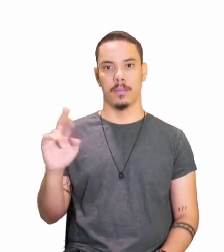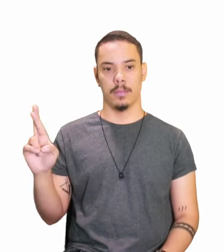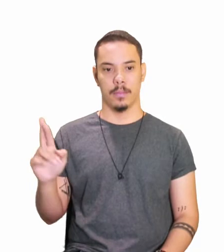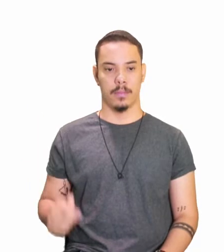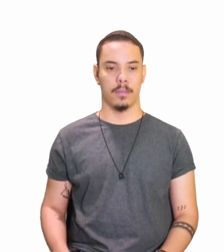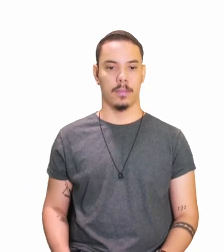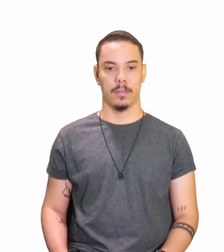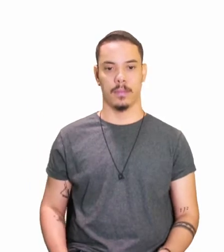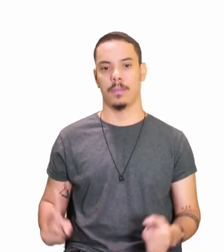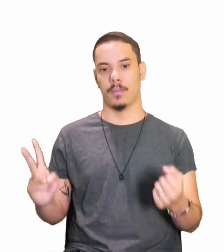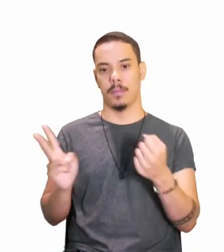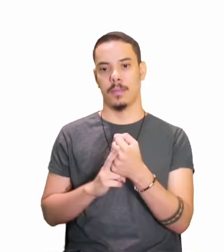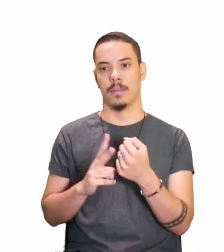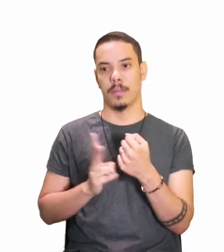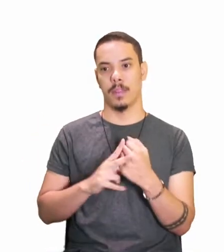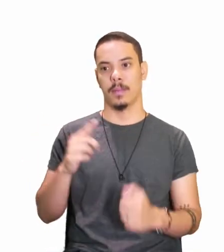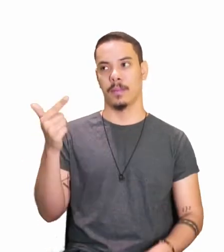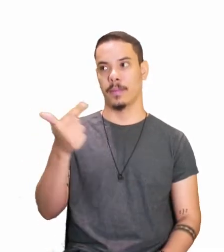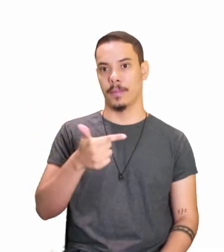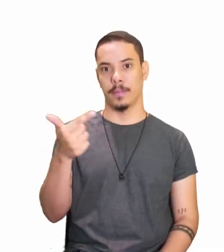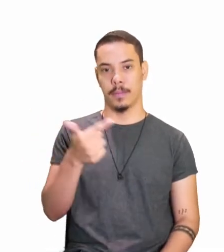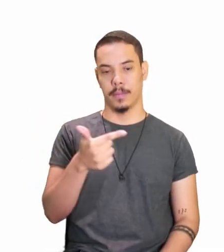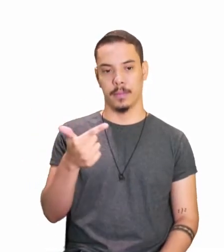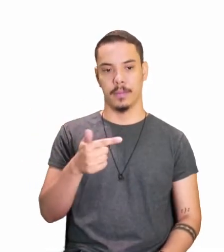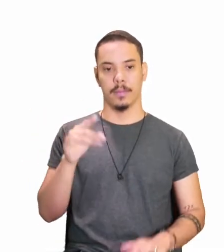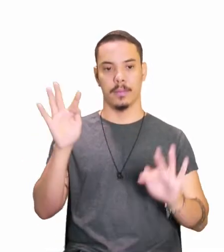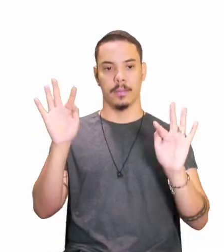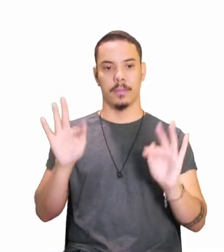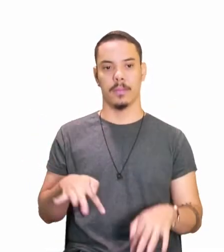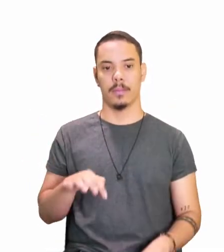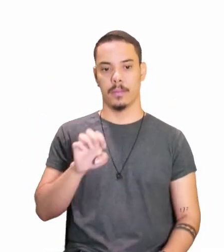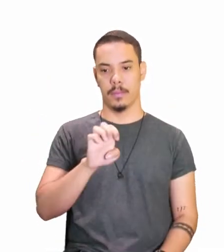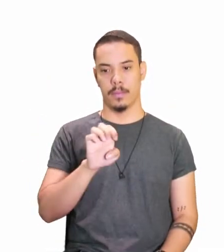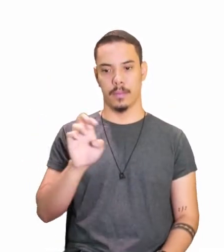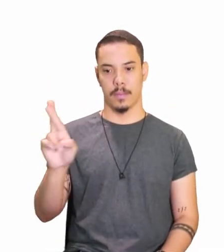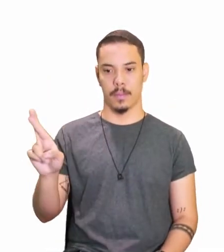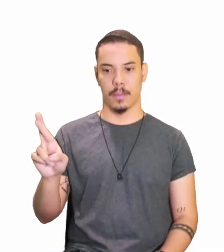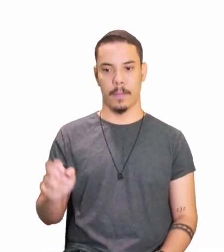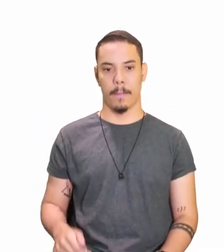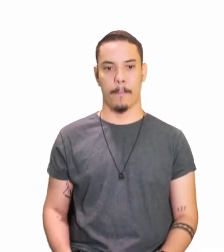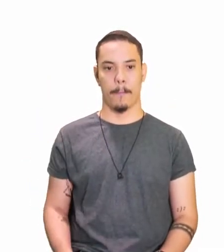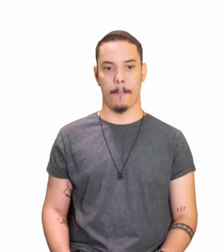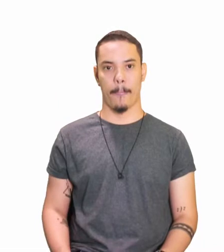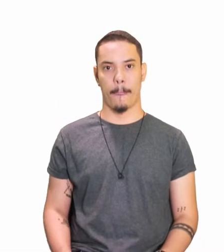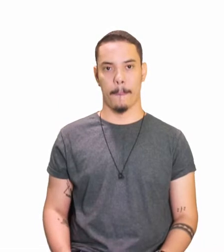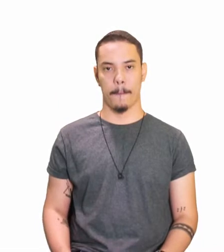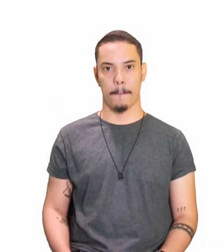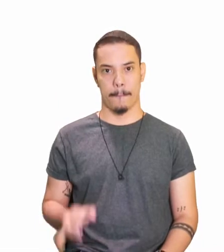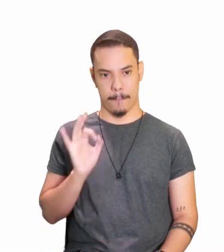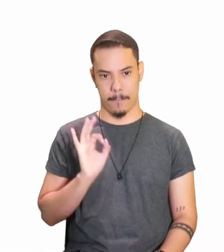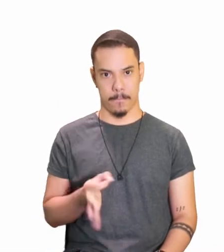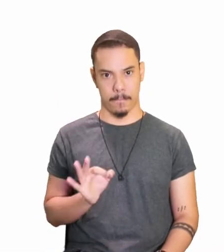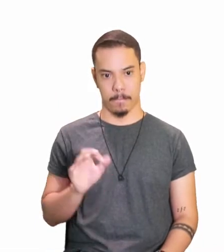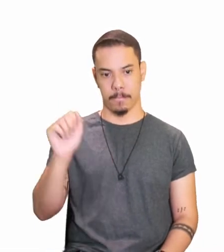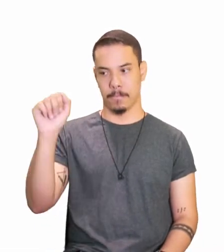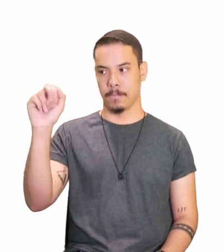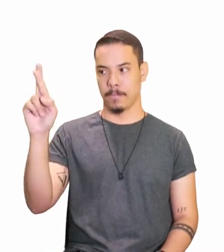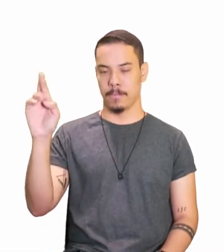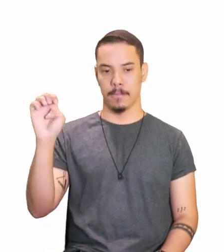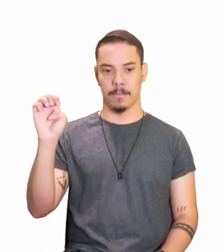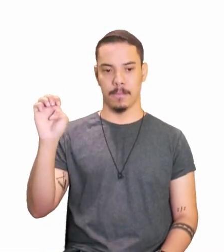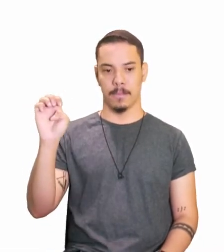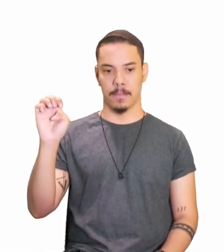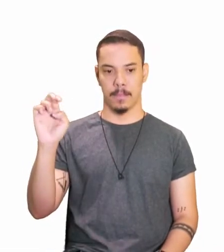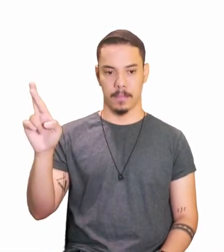e verbo da segunda conjugação, quando a terminação é em? Ir, beleza? Beleza? Então,